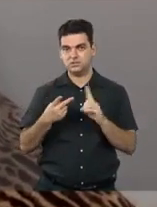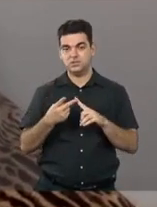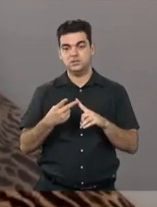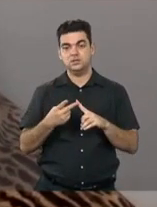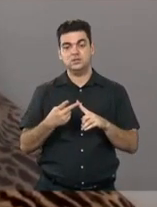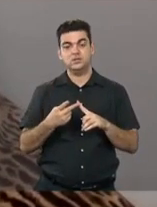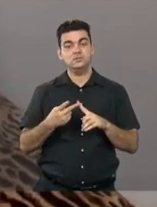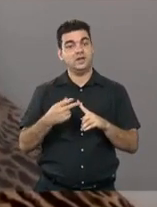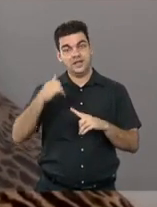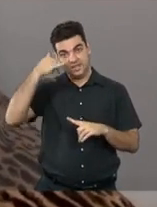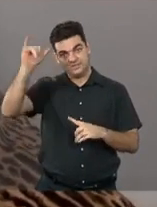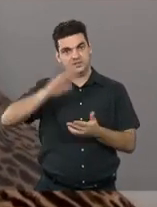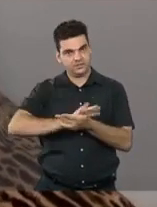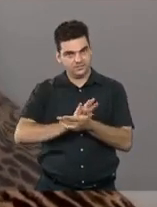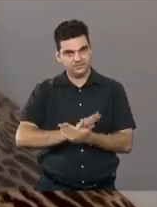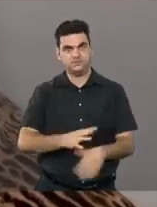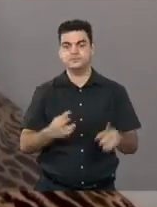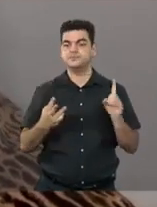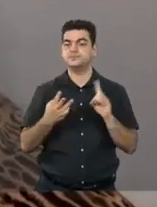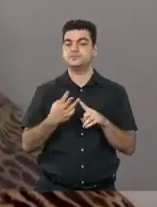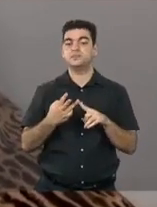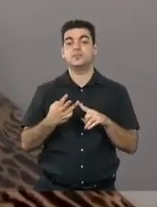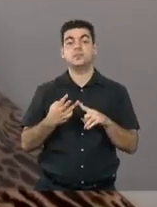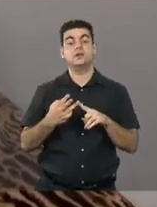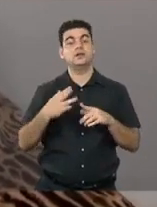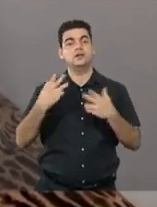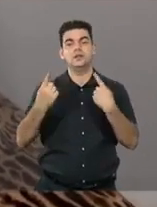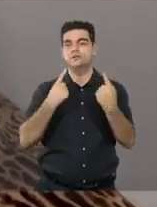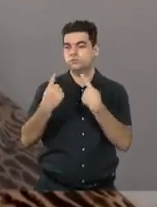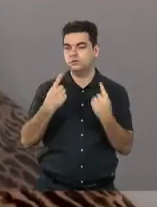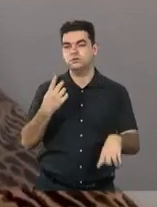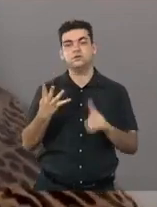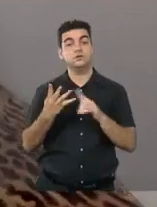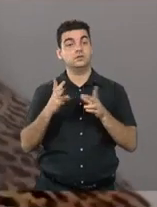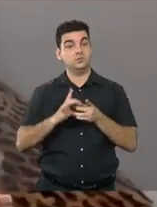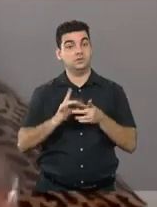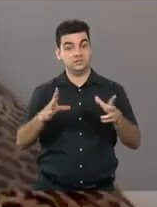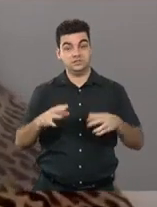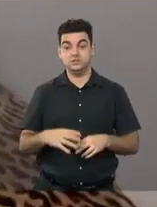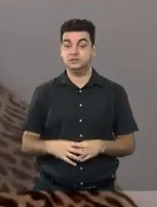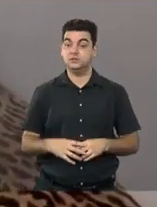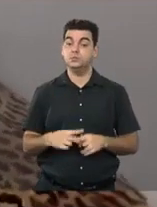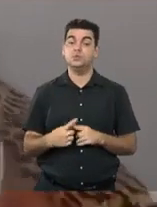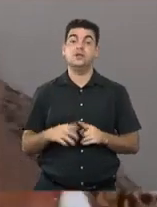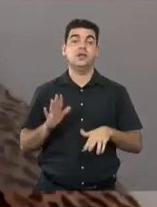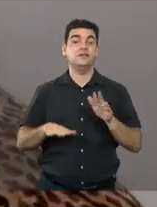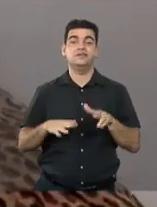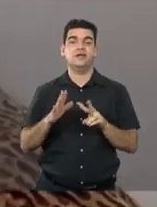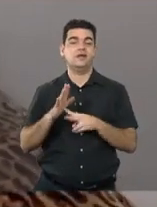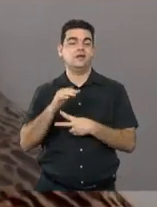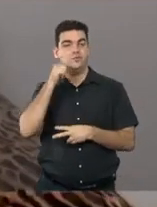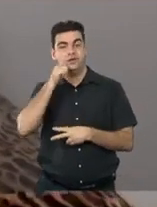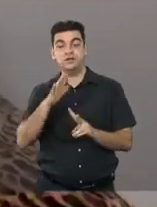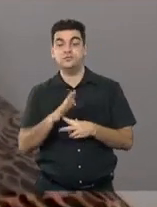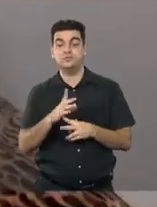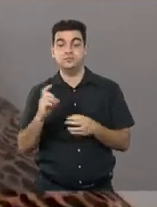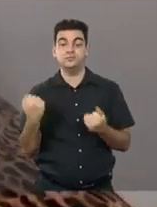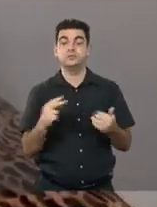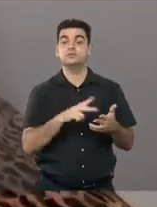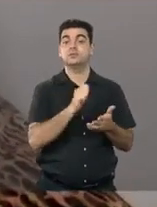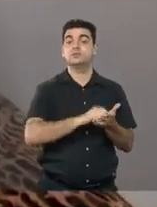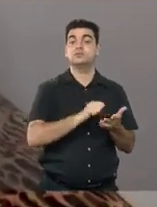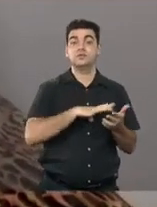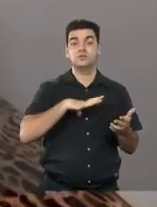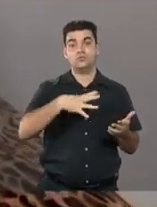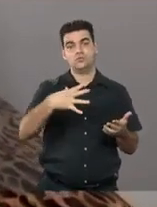a não discriminação, com a liberdade de imprensa, com a democracia, porque ela pode ser de qualquer partido, mas ela tem que assinar uma carta